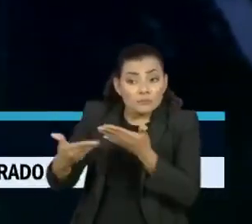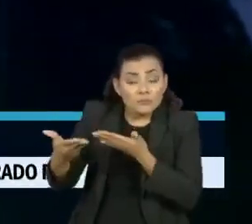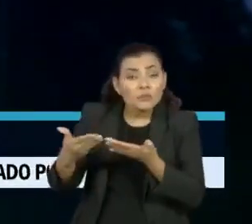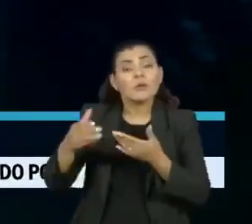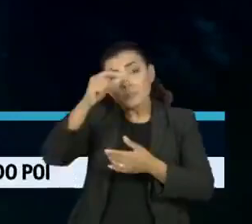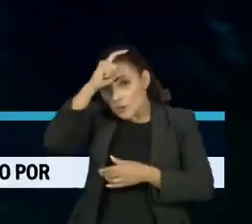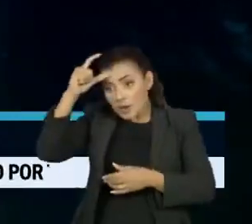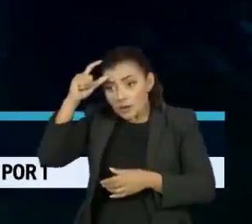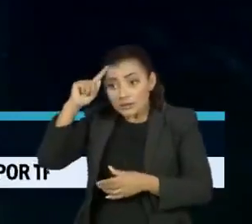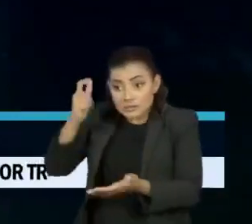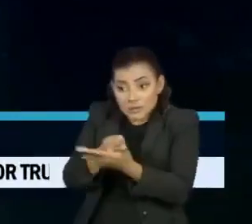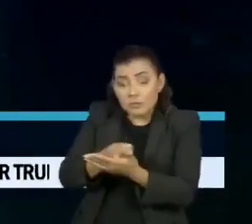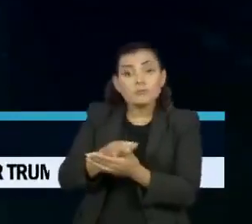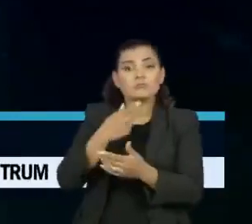Lewandowski, mas não obtivemos resposta. Tentamos. Tentamos.